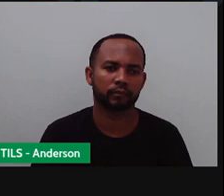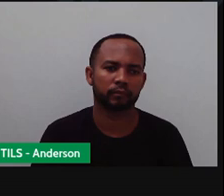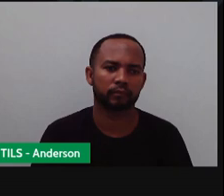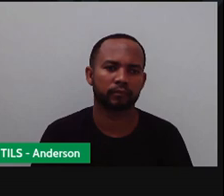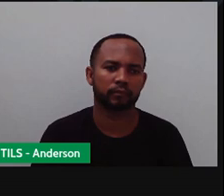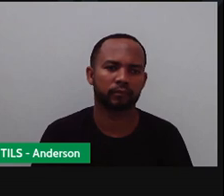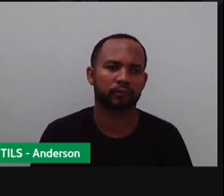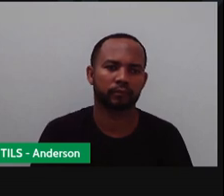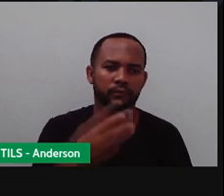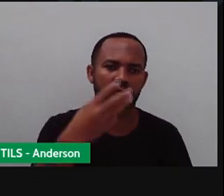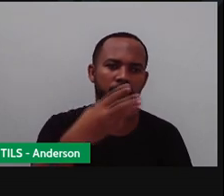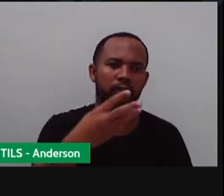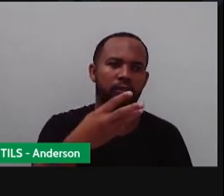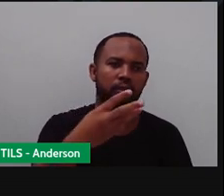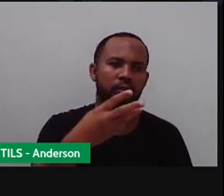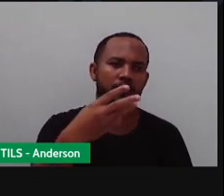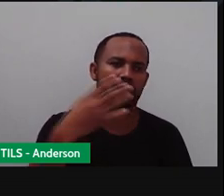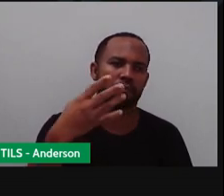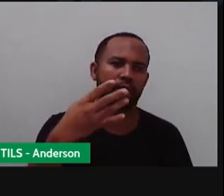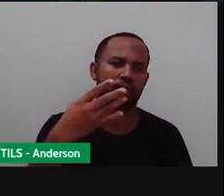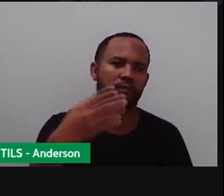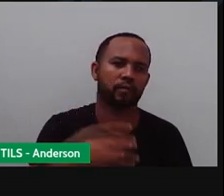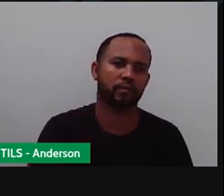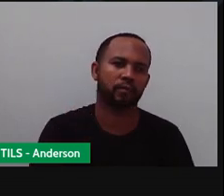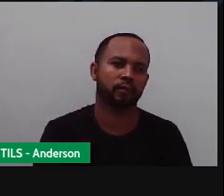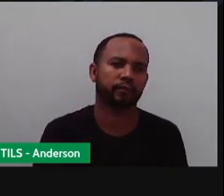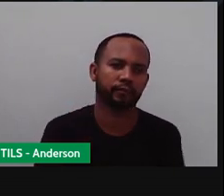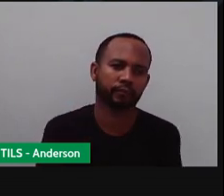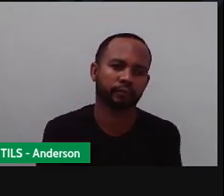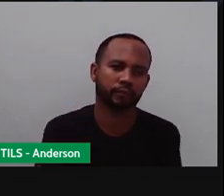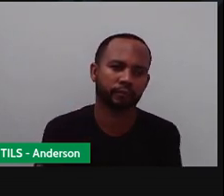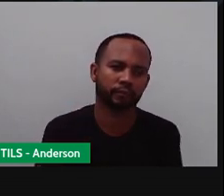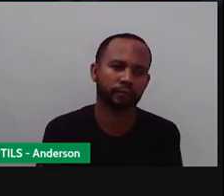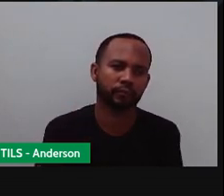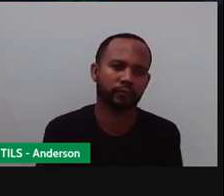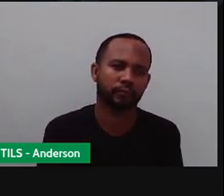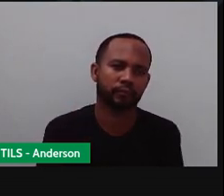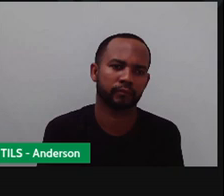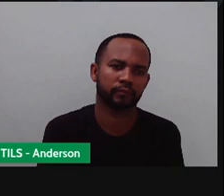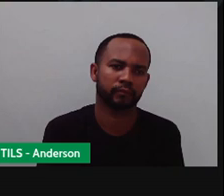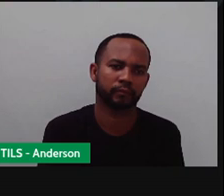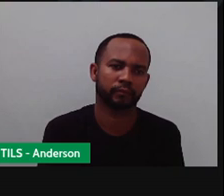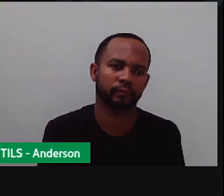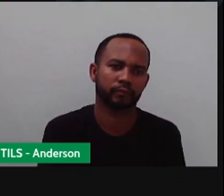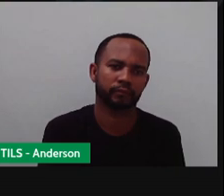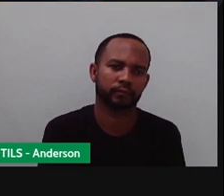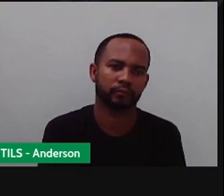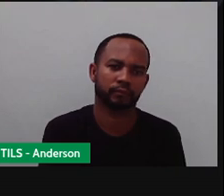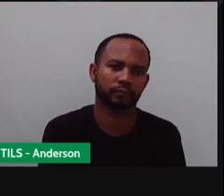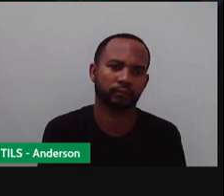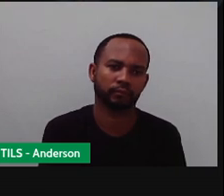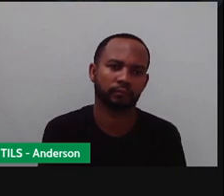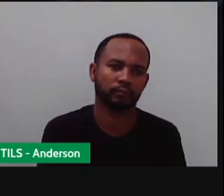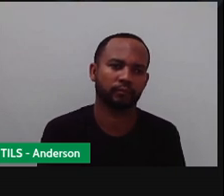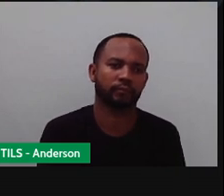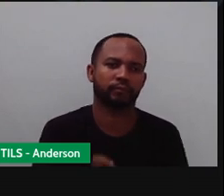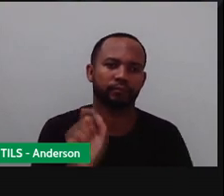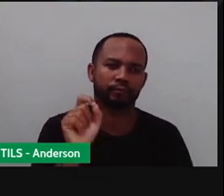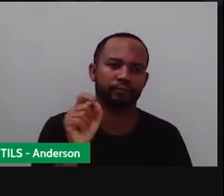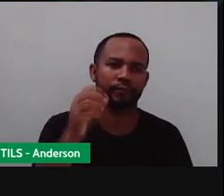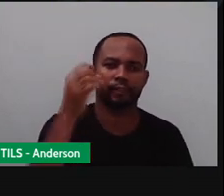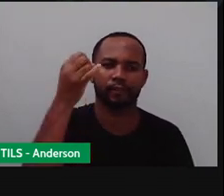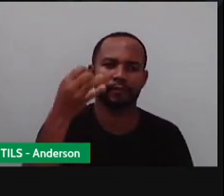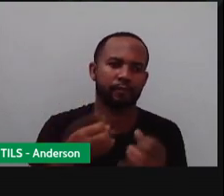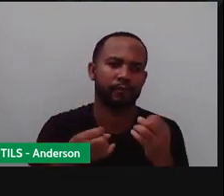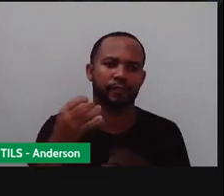Tá vendo? As três, ó. Três dezenas. E quantas unidades? Quatro. Pois é. E aí ele diz o seguinte, ó.